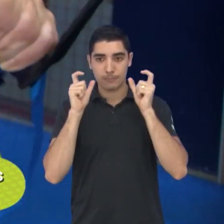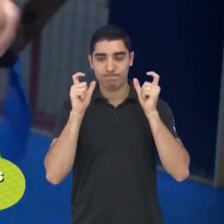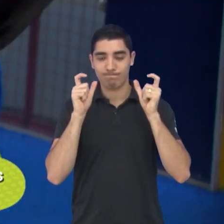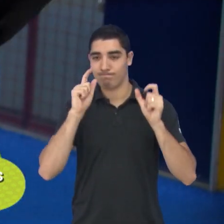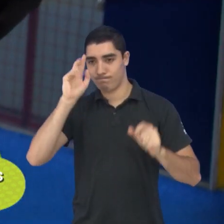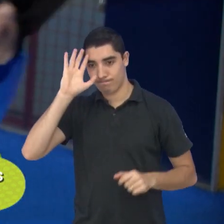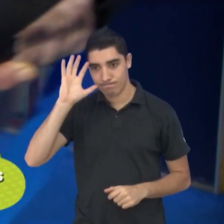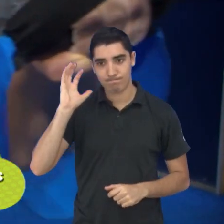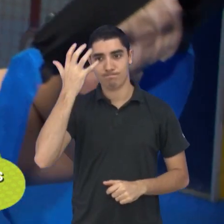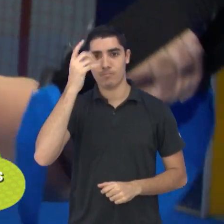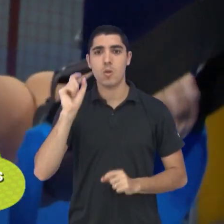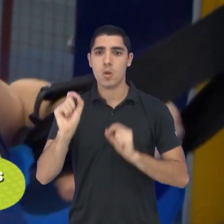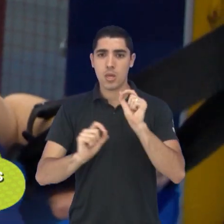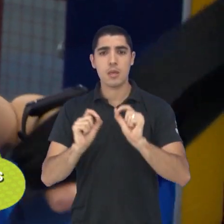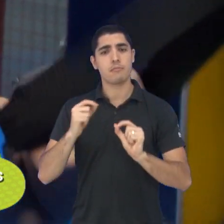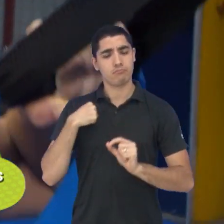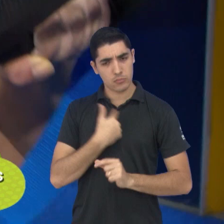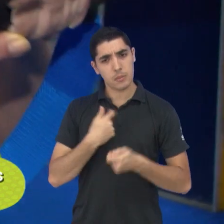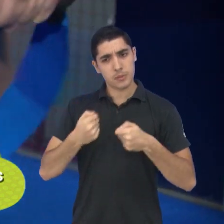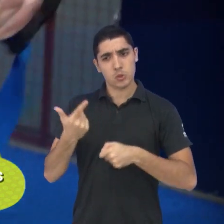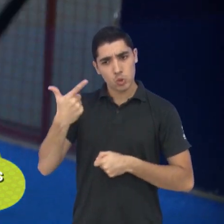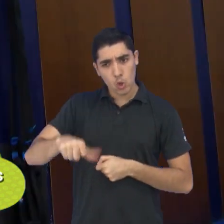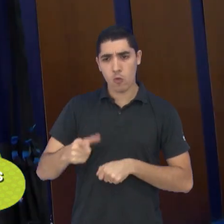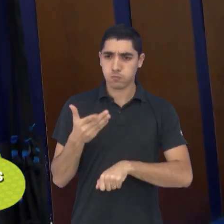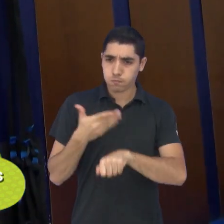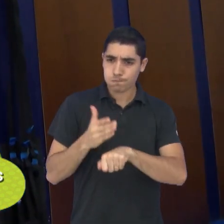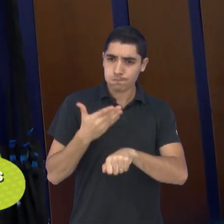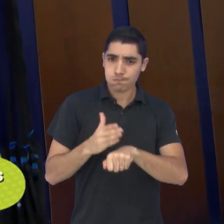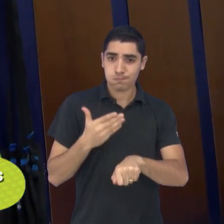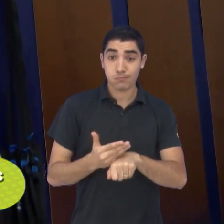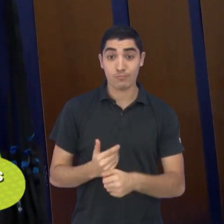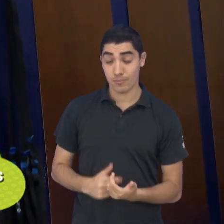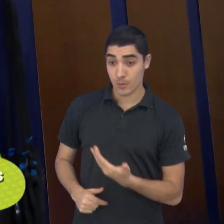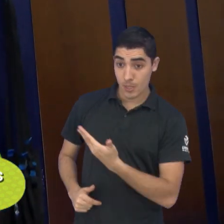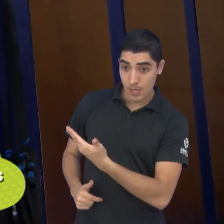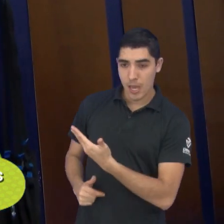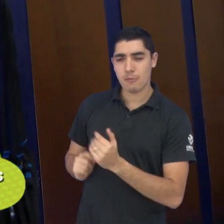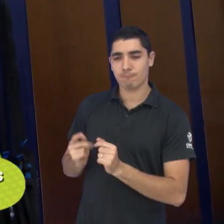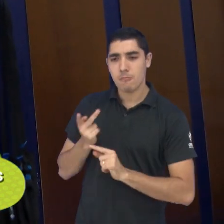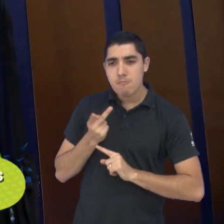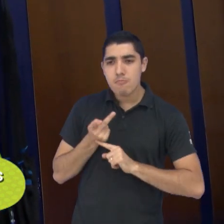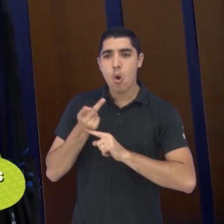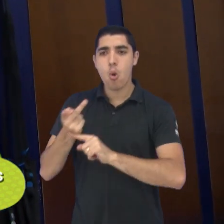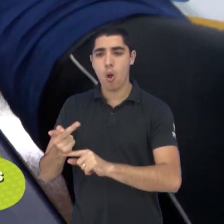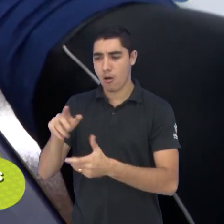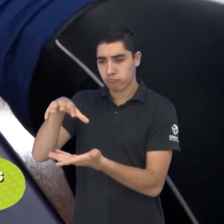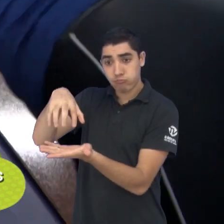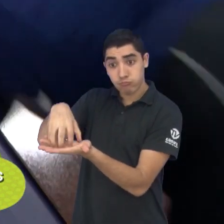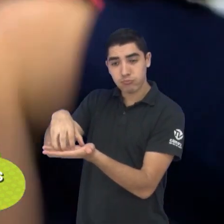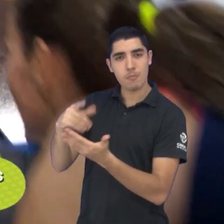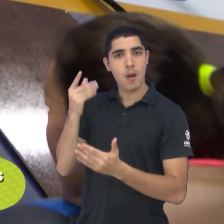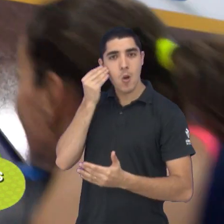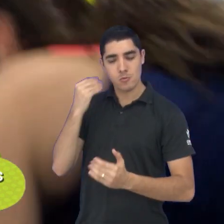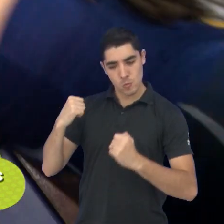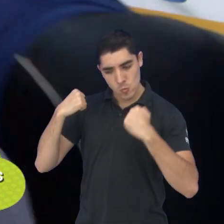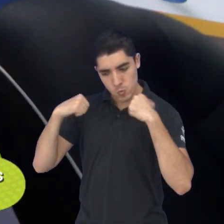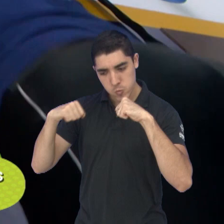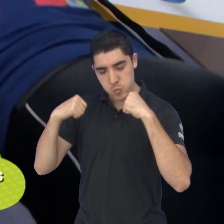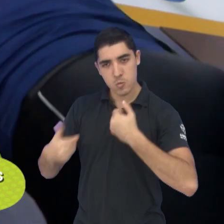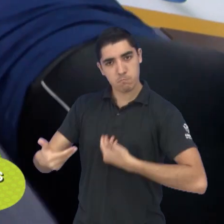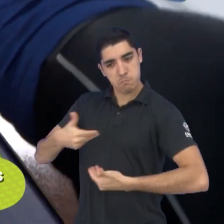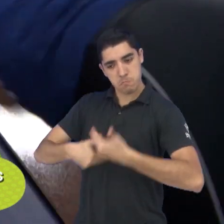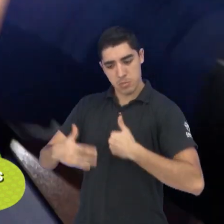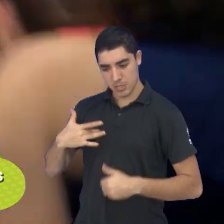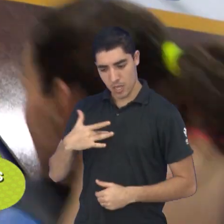Era o momento de retomar os treinos físicos. Foi quando ela procurou uma academia para recuperar a qualidade de vida.